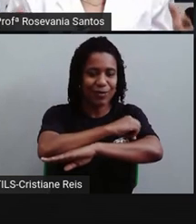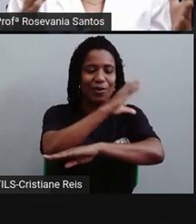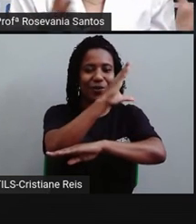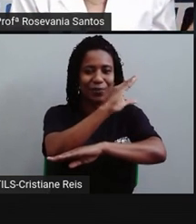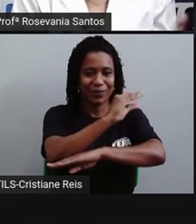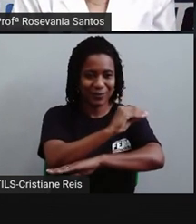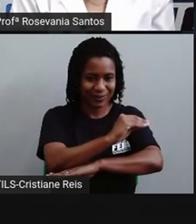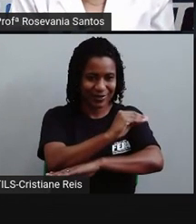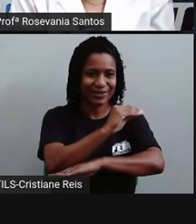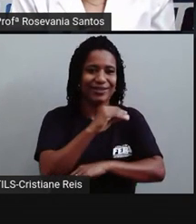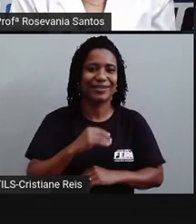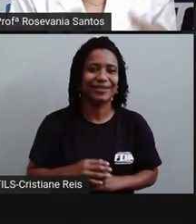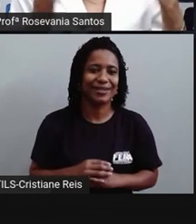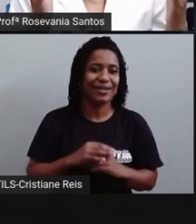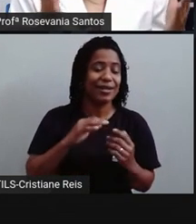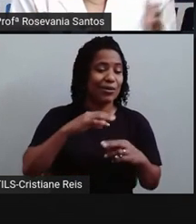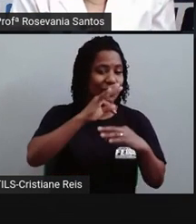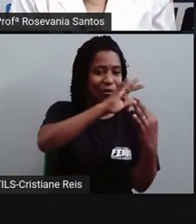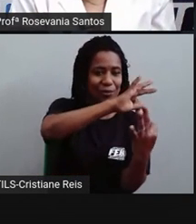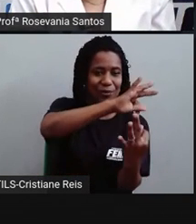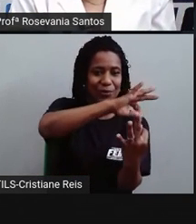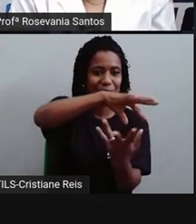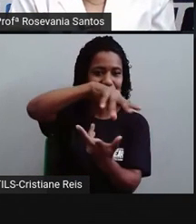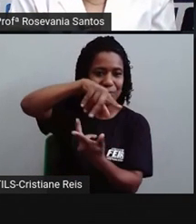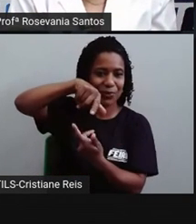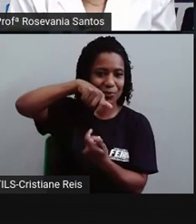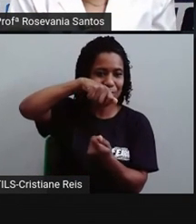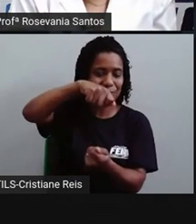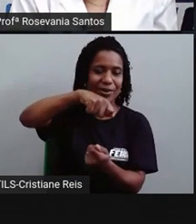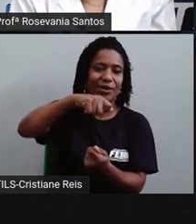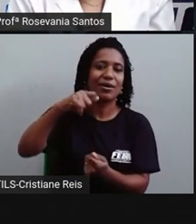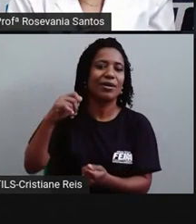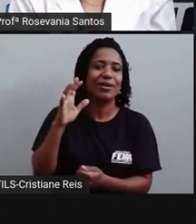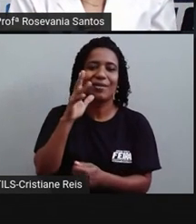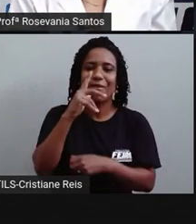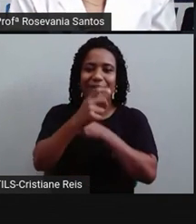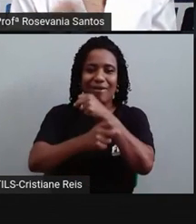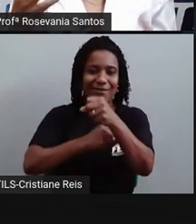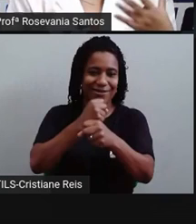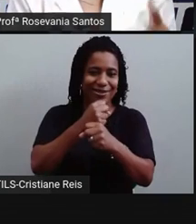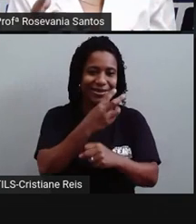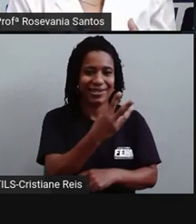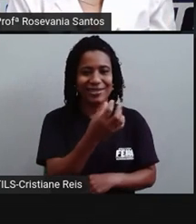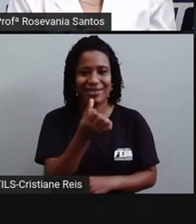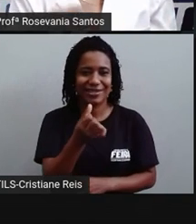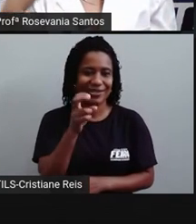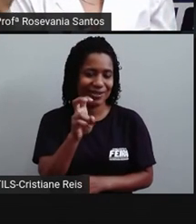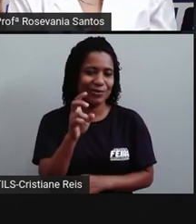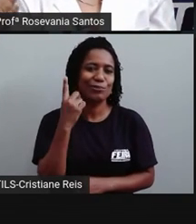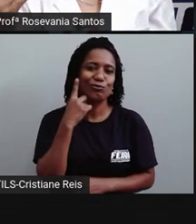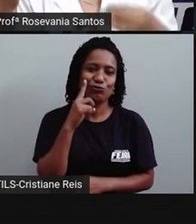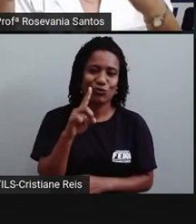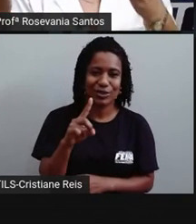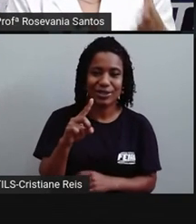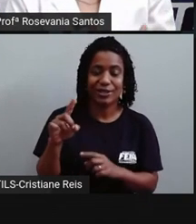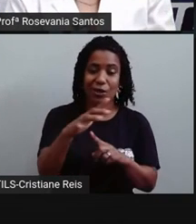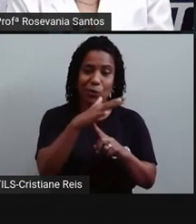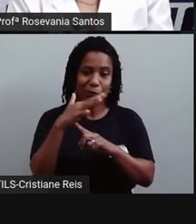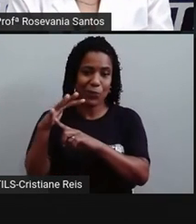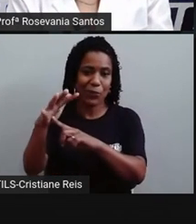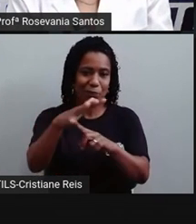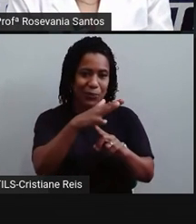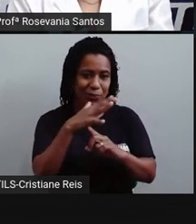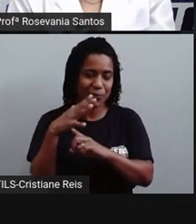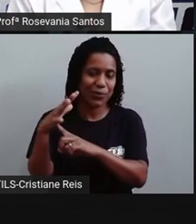dá uma volta em torno do próprio Sol, que dura aproximadamente 365 dias, com as distorções em quatro anos, a gente